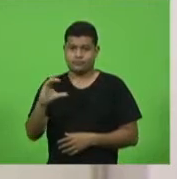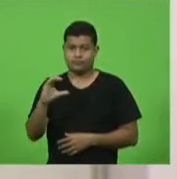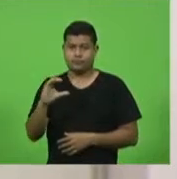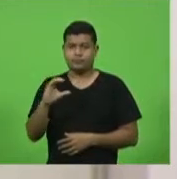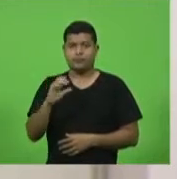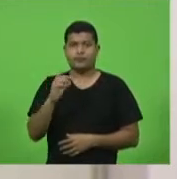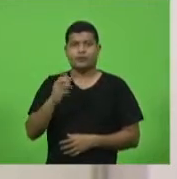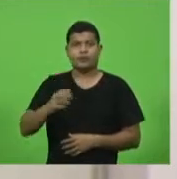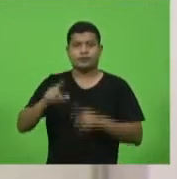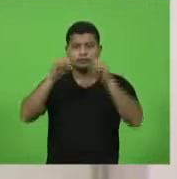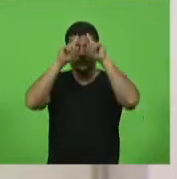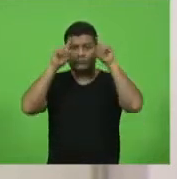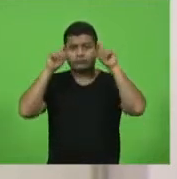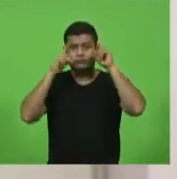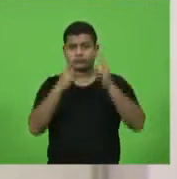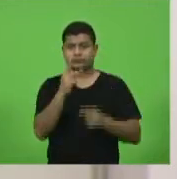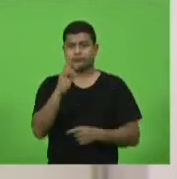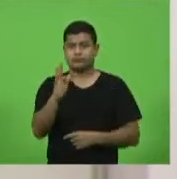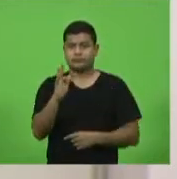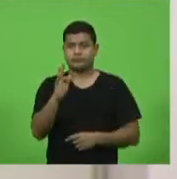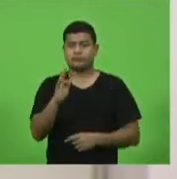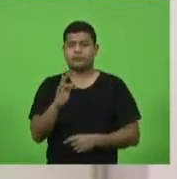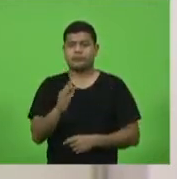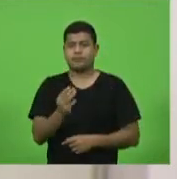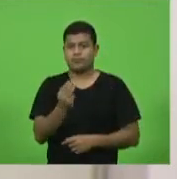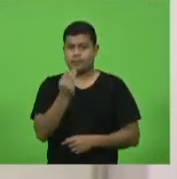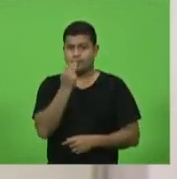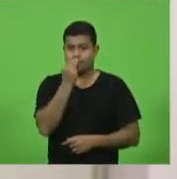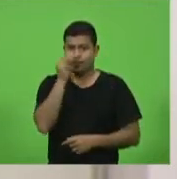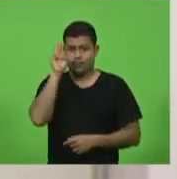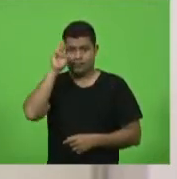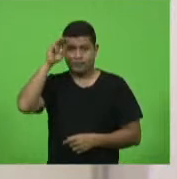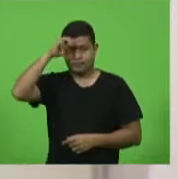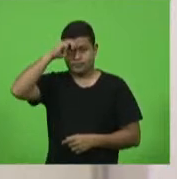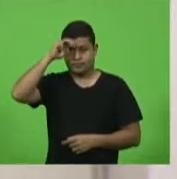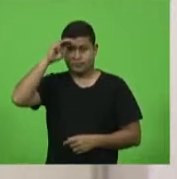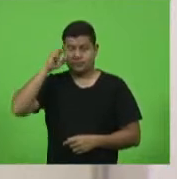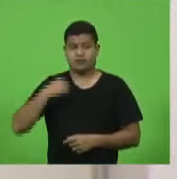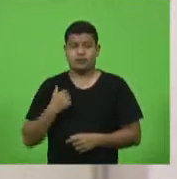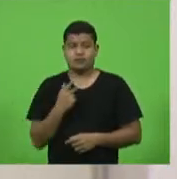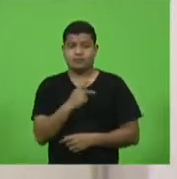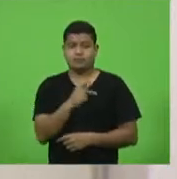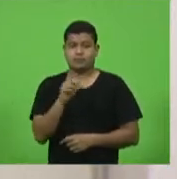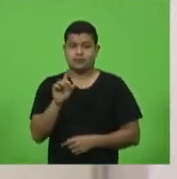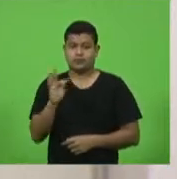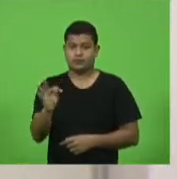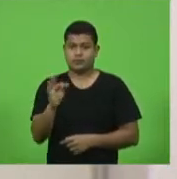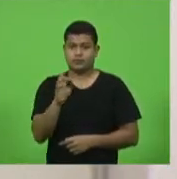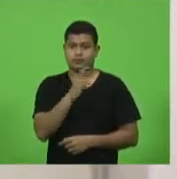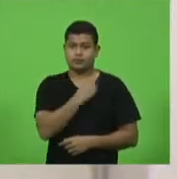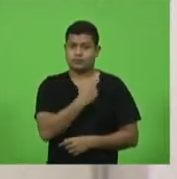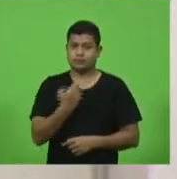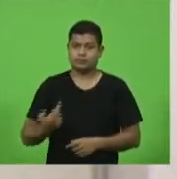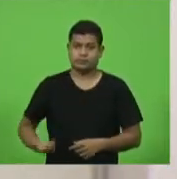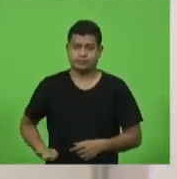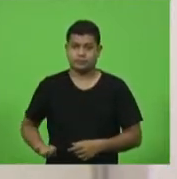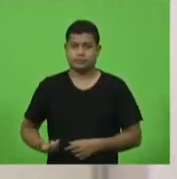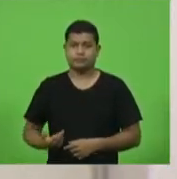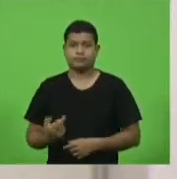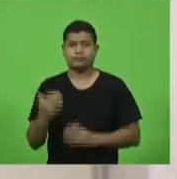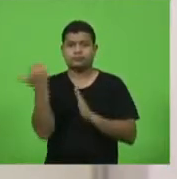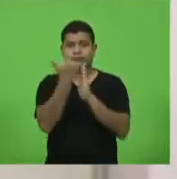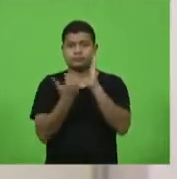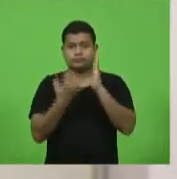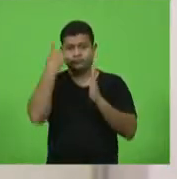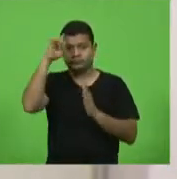Neudi Sareta, PT e Sérgio Mota, bloco PDT, PSDB e republicanos. Ordem do dia. Foram